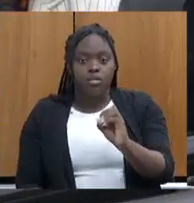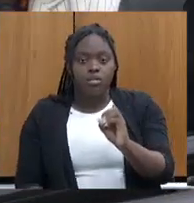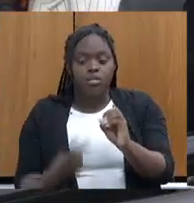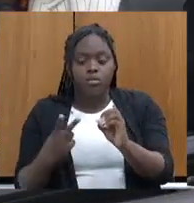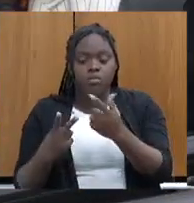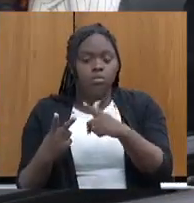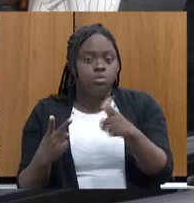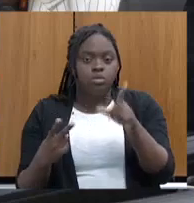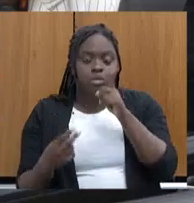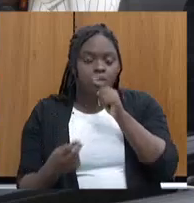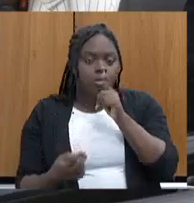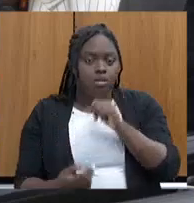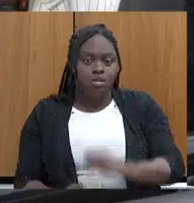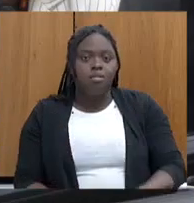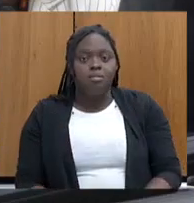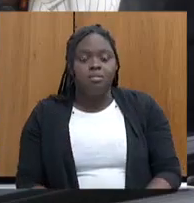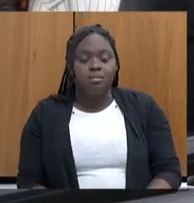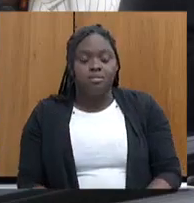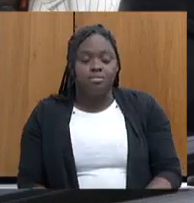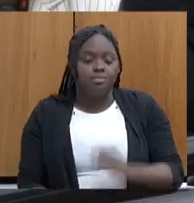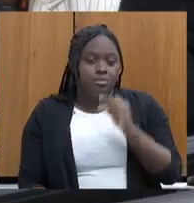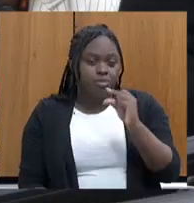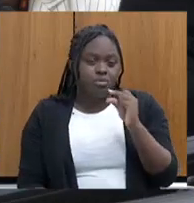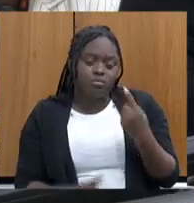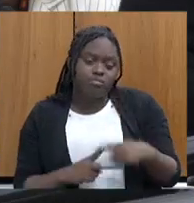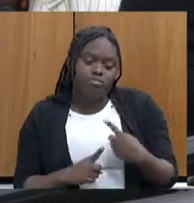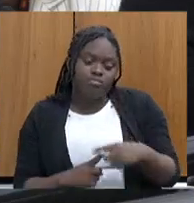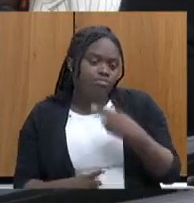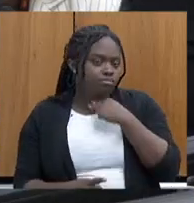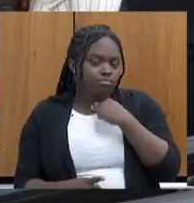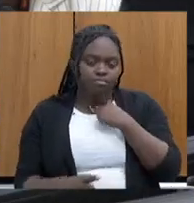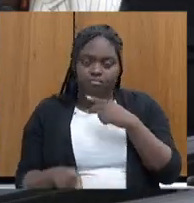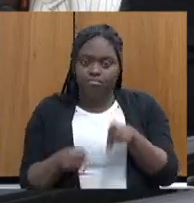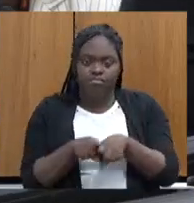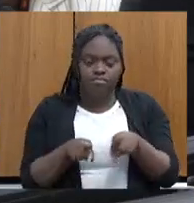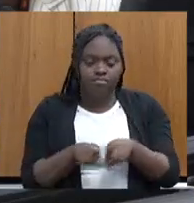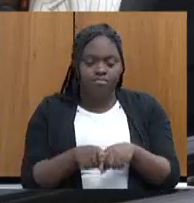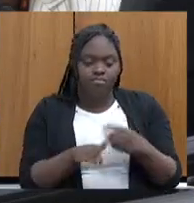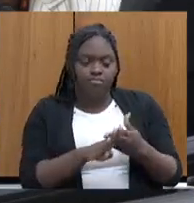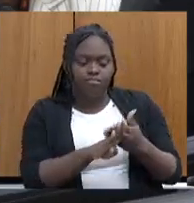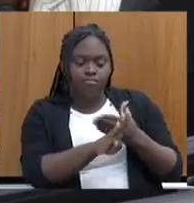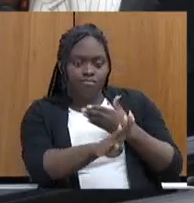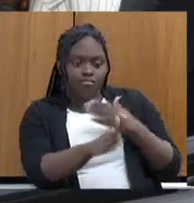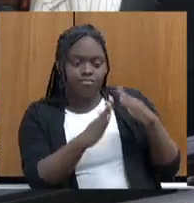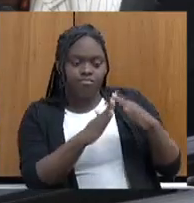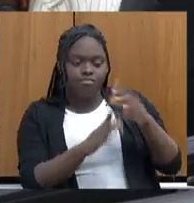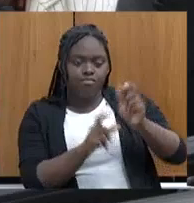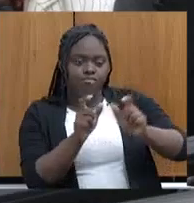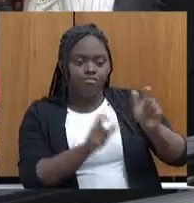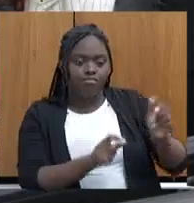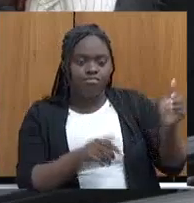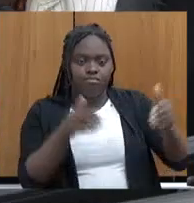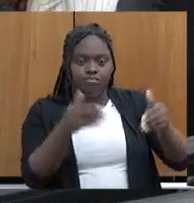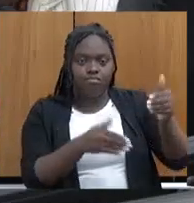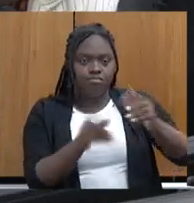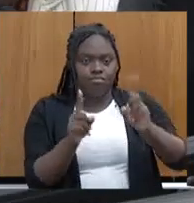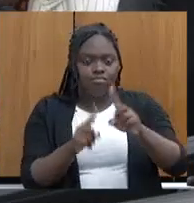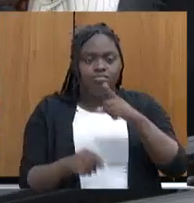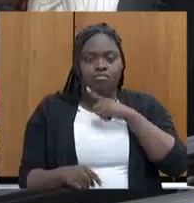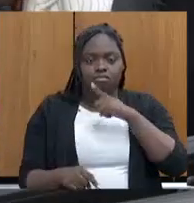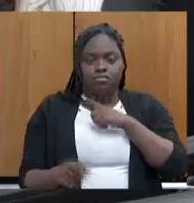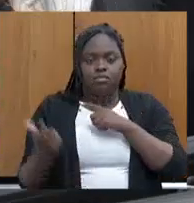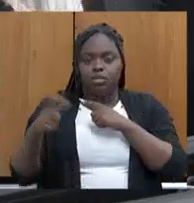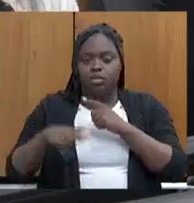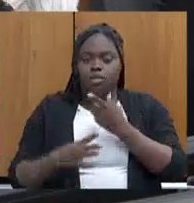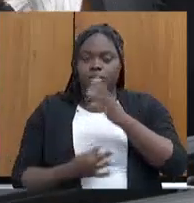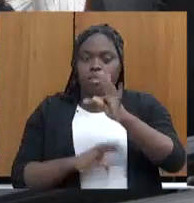é um índice muito pouco. Porque a gente também não pode ficar muito distante da casa das pessoas que não chegam. Entendeu? E outras tecnologias.